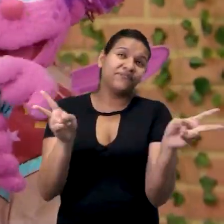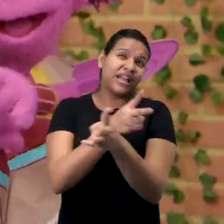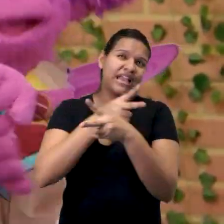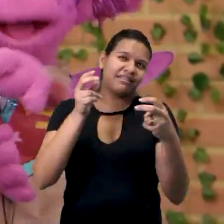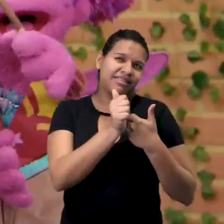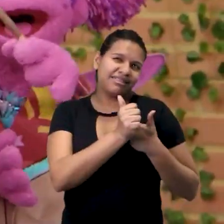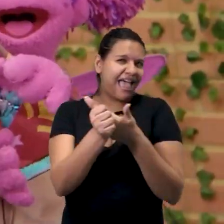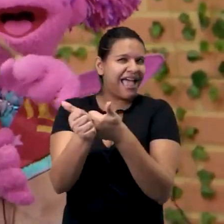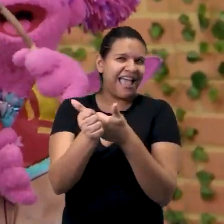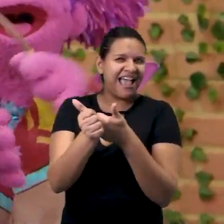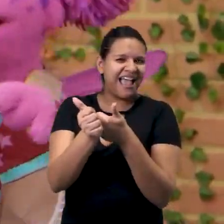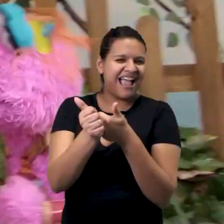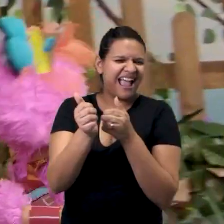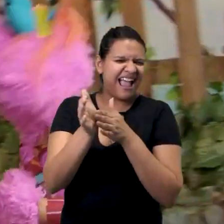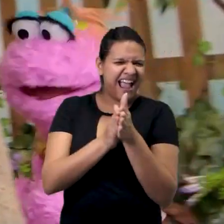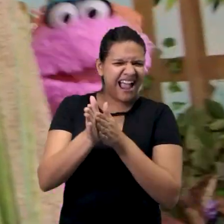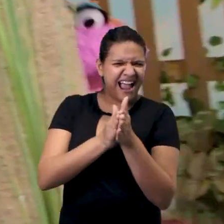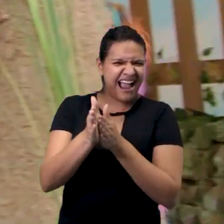Ah!